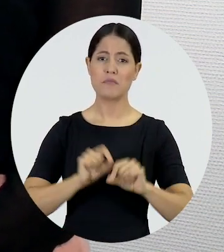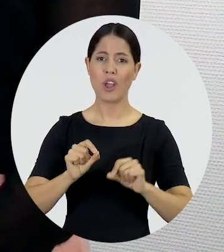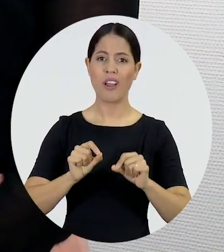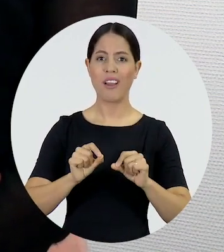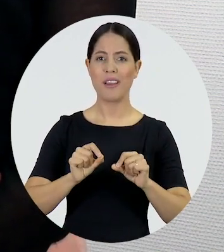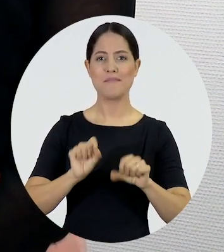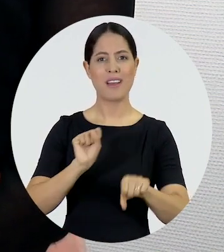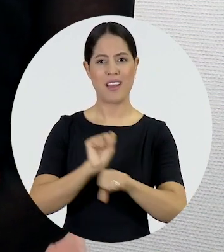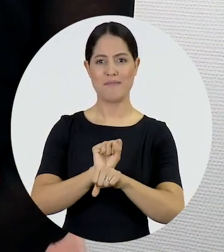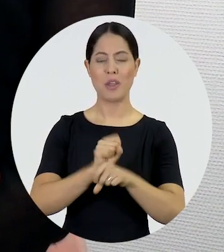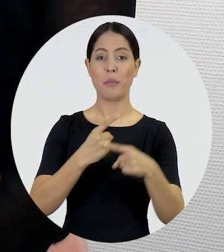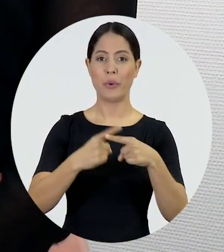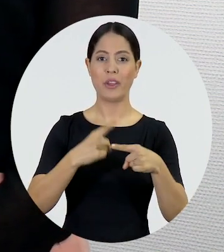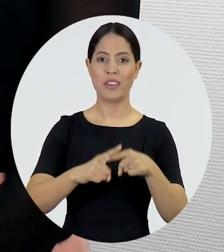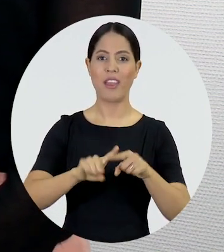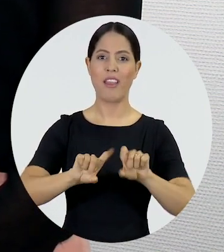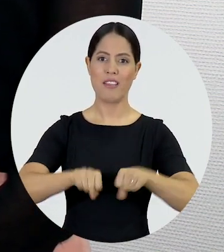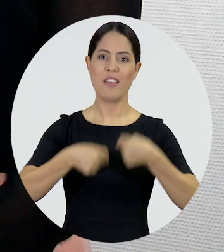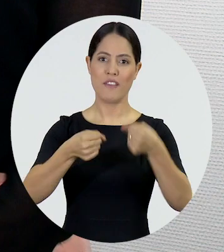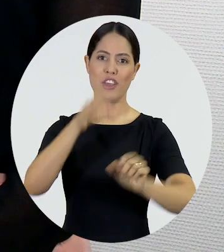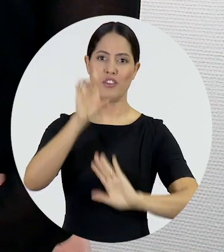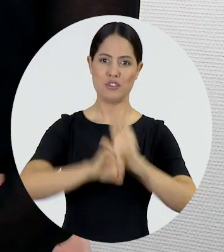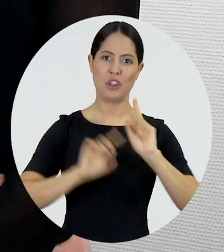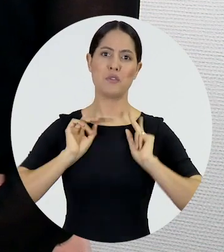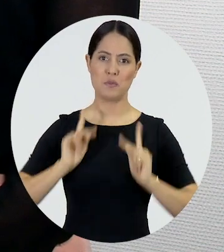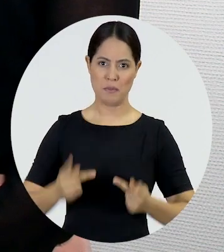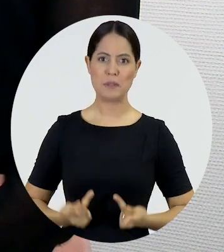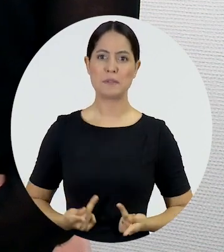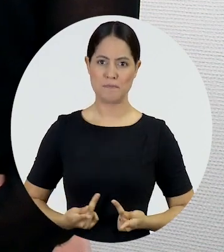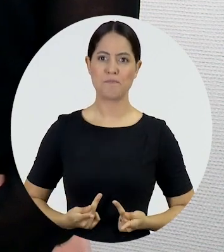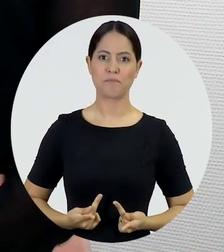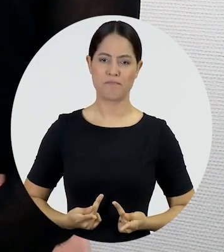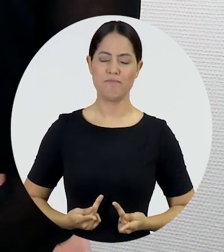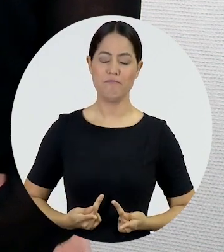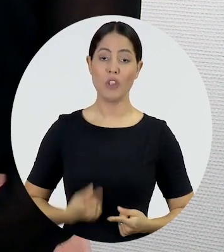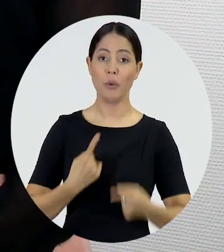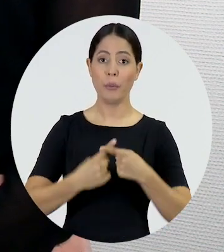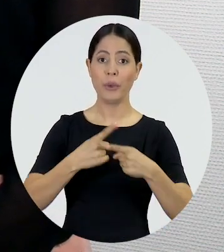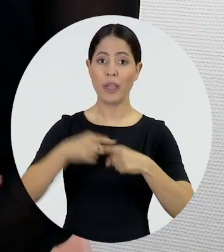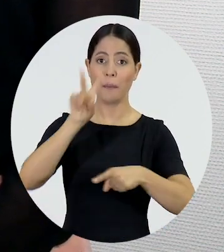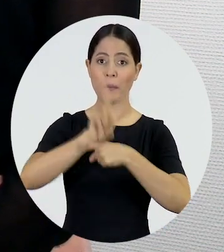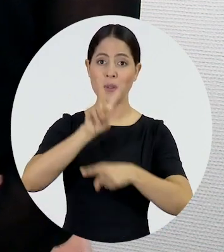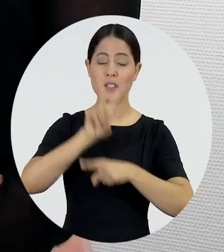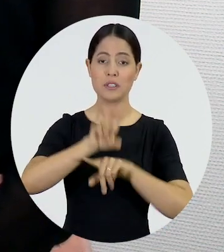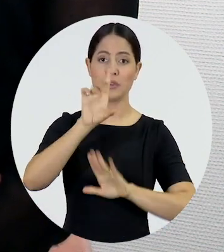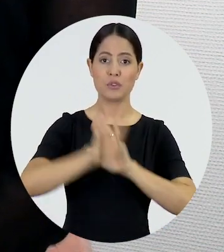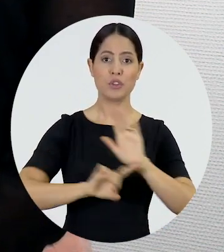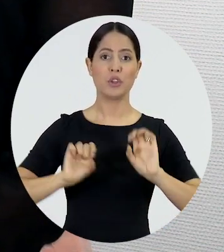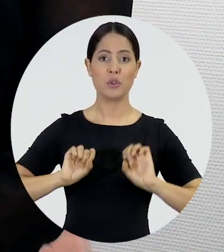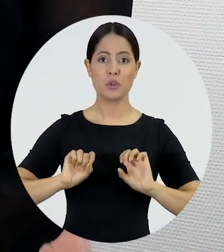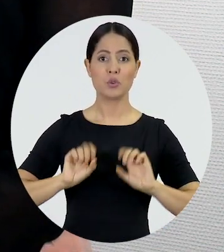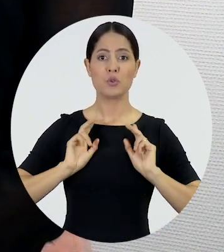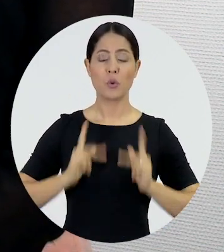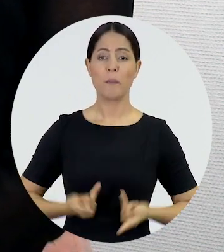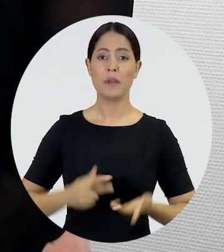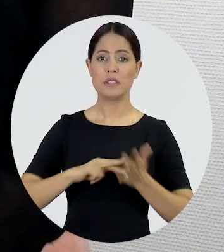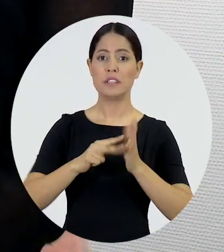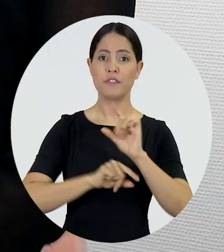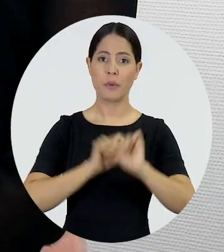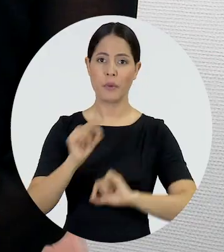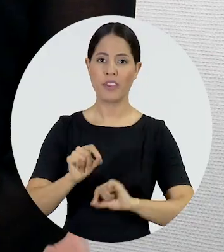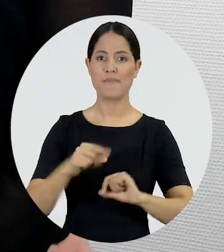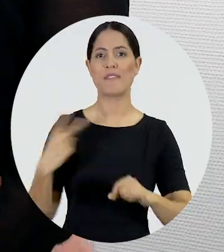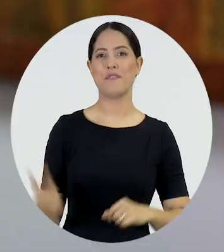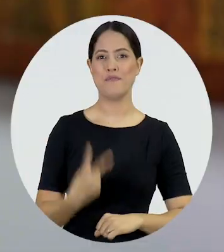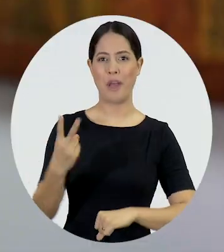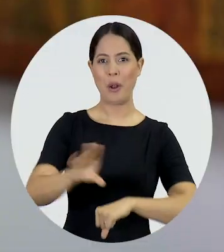dos direitos humanos. A defesa dos direitos humanos não é outra coisa, senão, em última análise, a defesa dos valores constitucionalmente